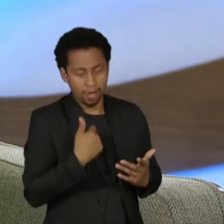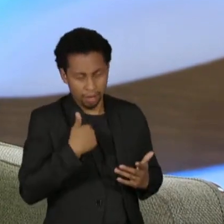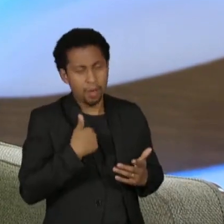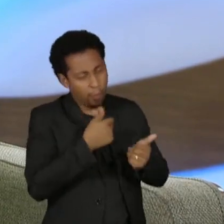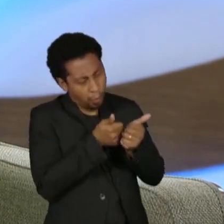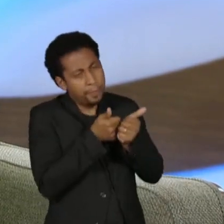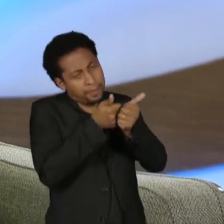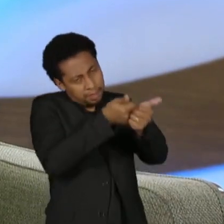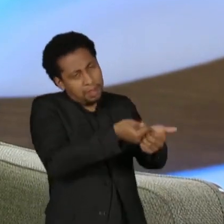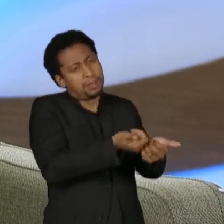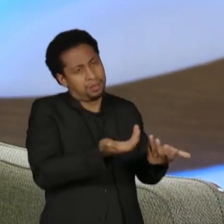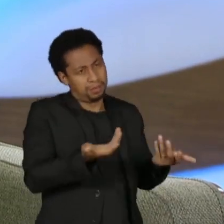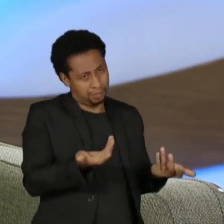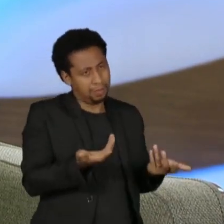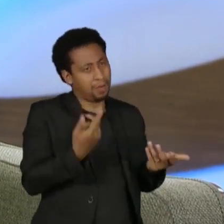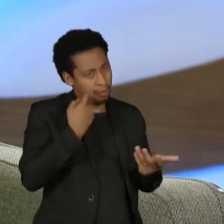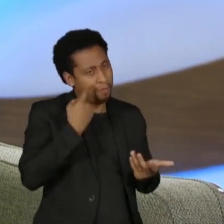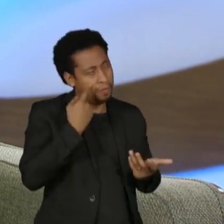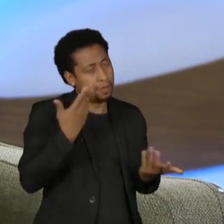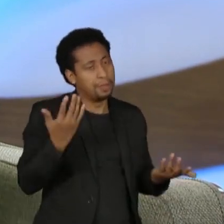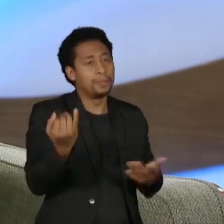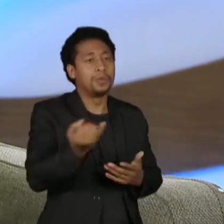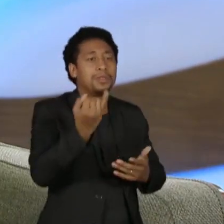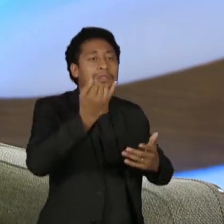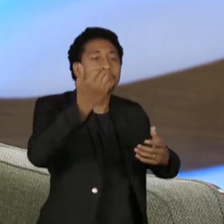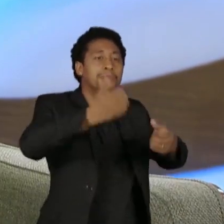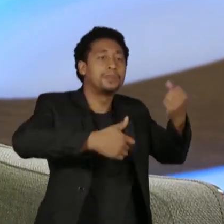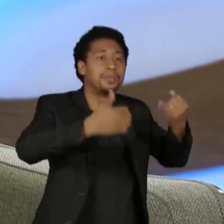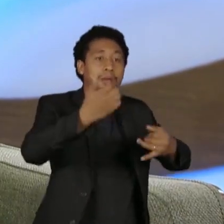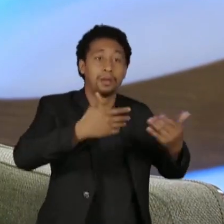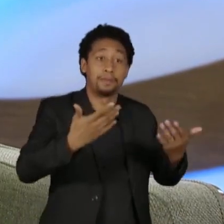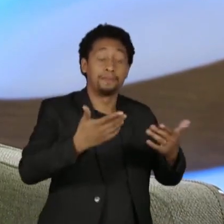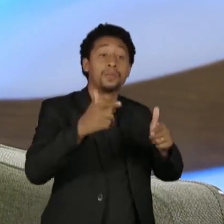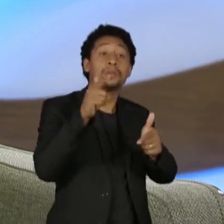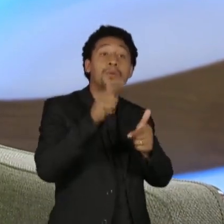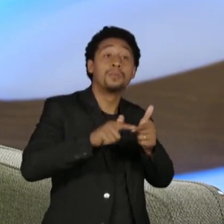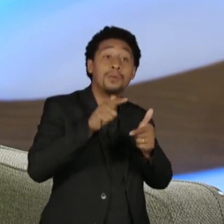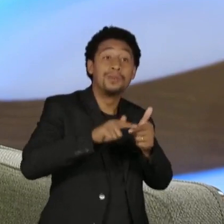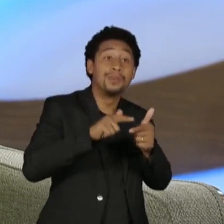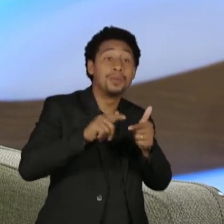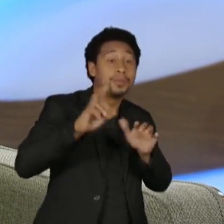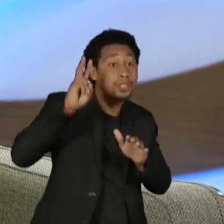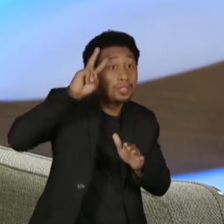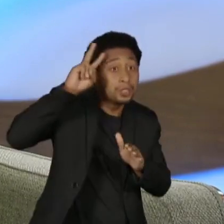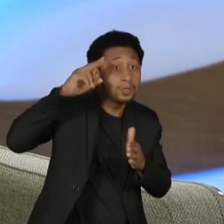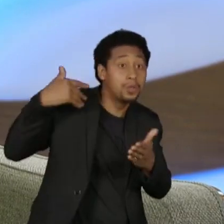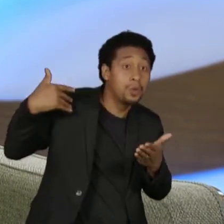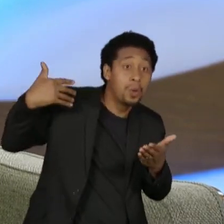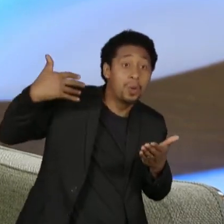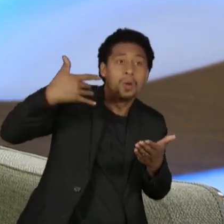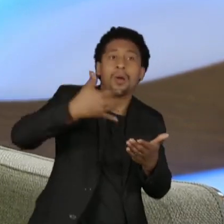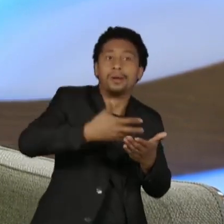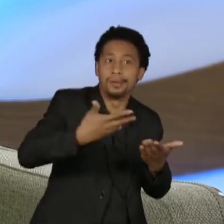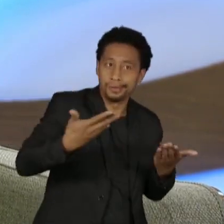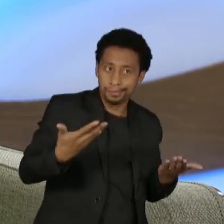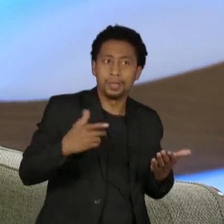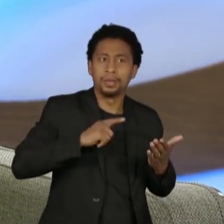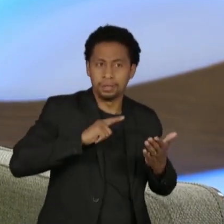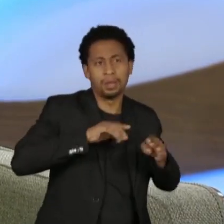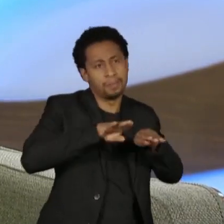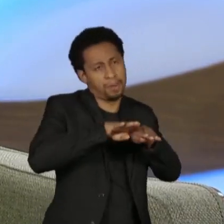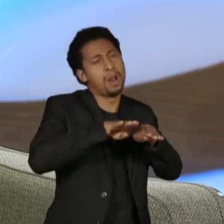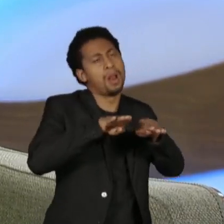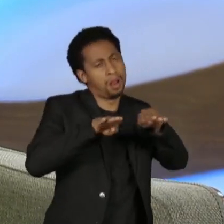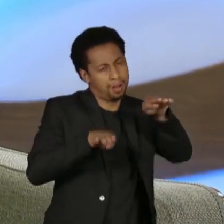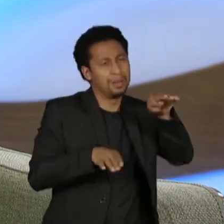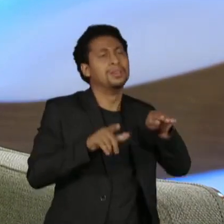especialidade. Então, é importante dizer isso. Apesar de ser um problema histórico, sim, um país marcado por desigualdade, no